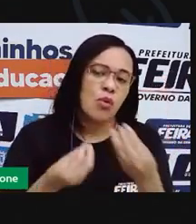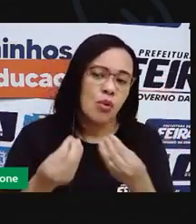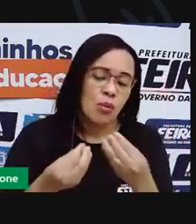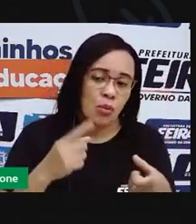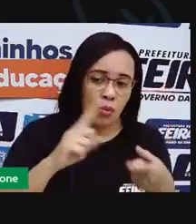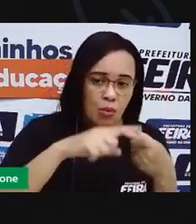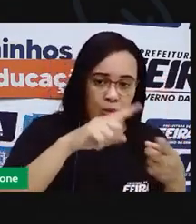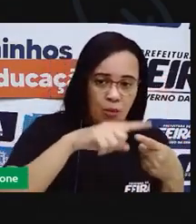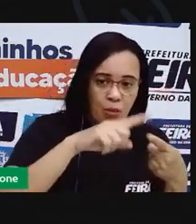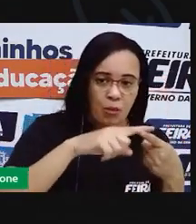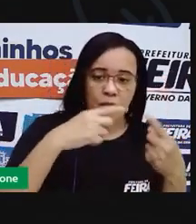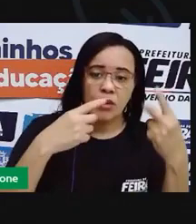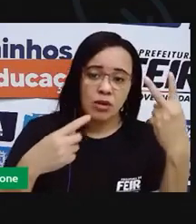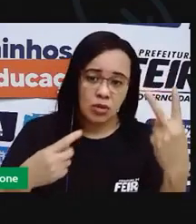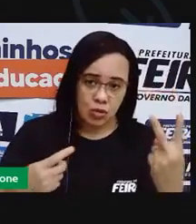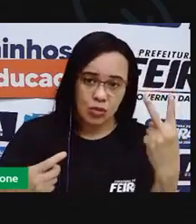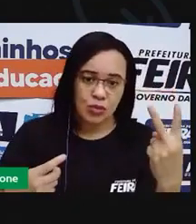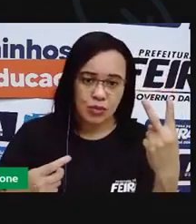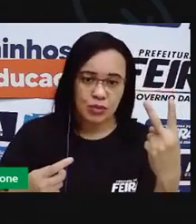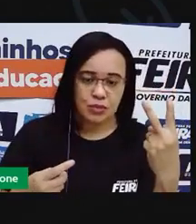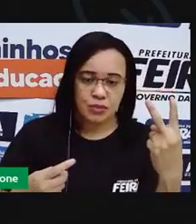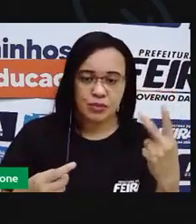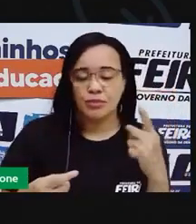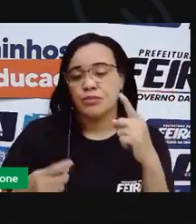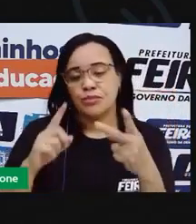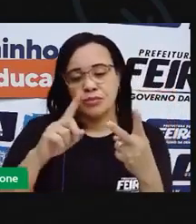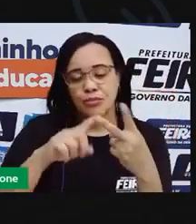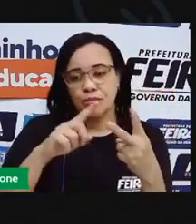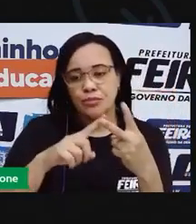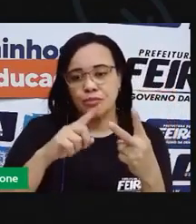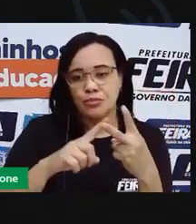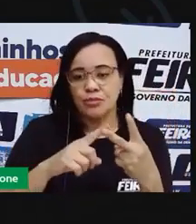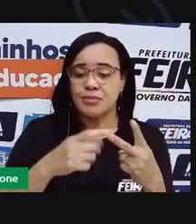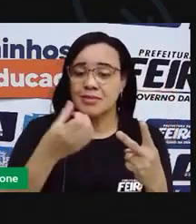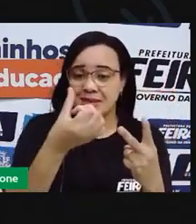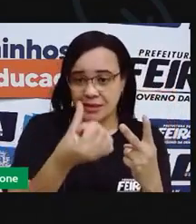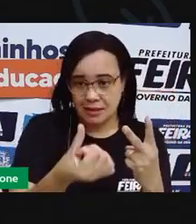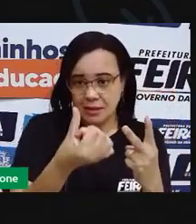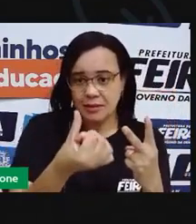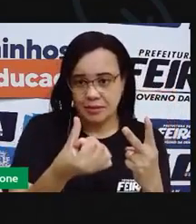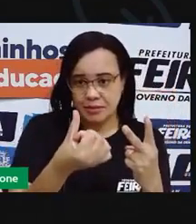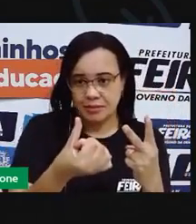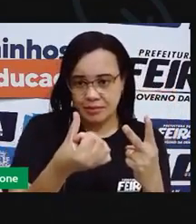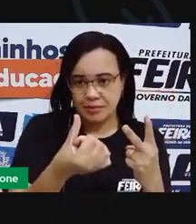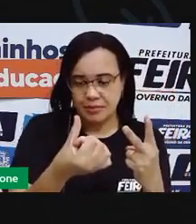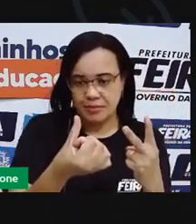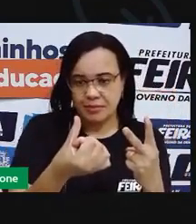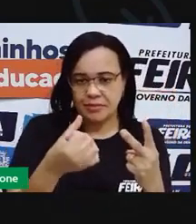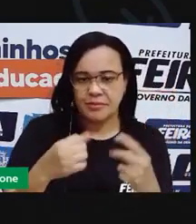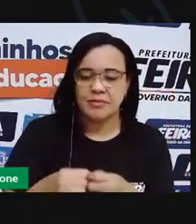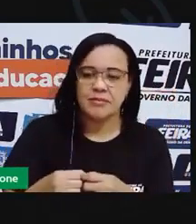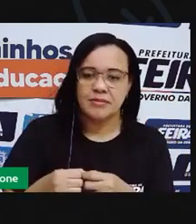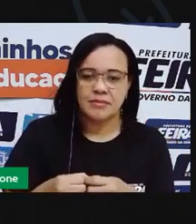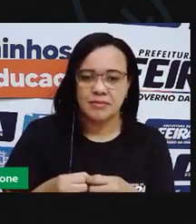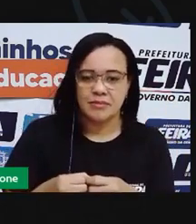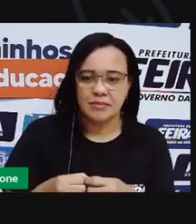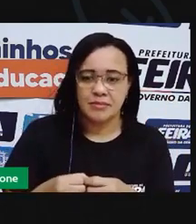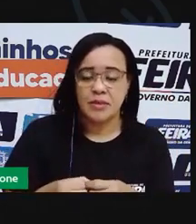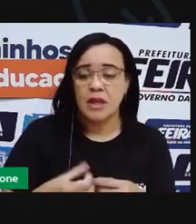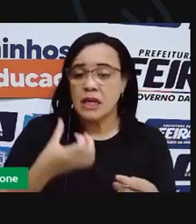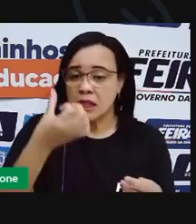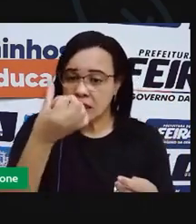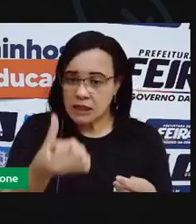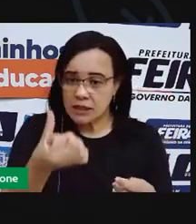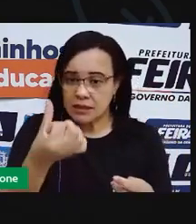tenho dois copos e nessa filha eu tenho seis copos eu quero que a filha de seis